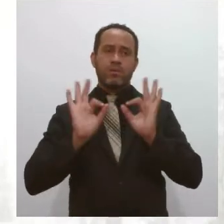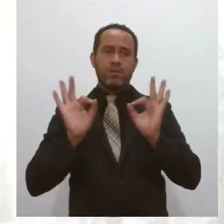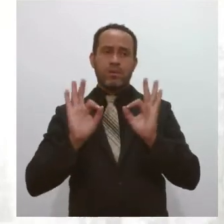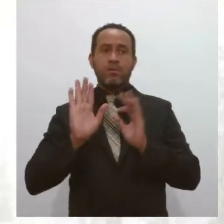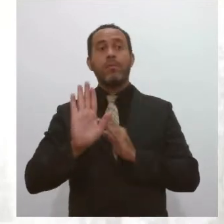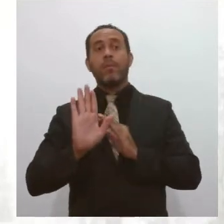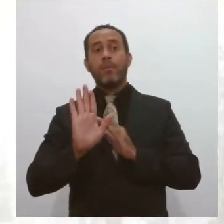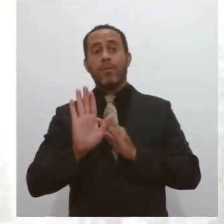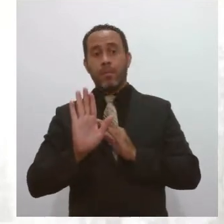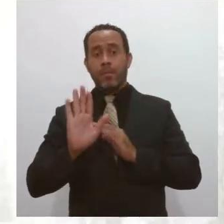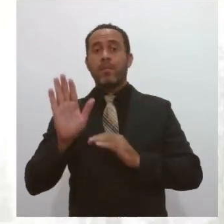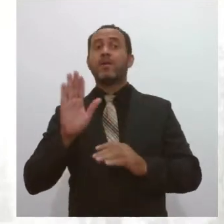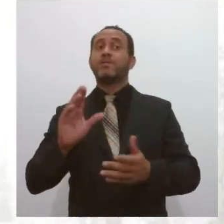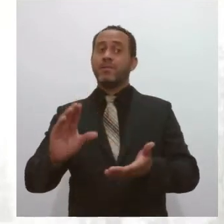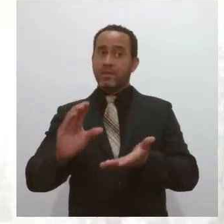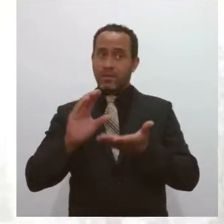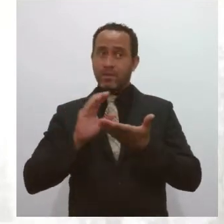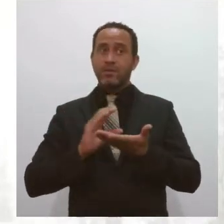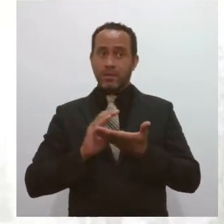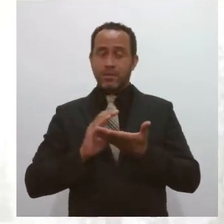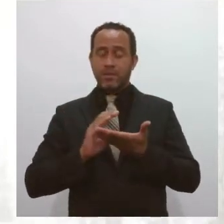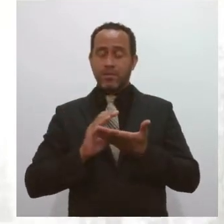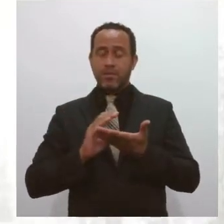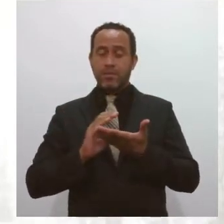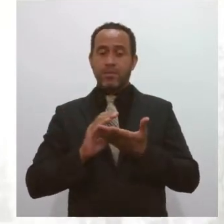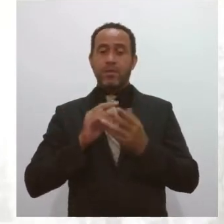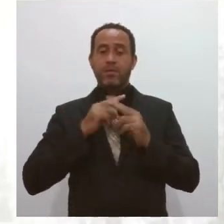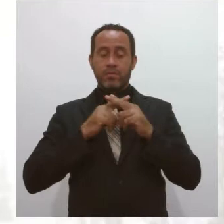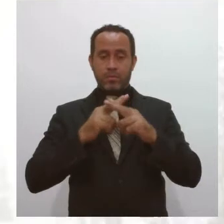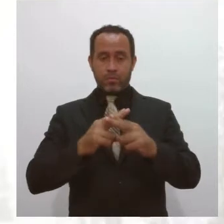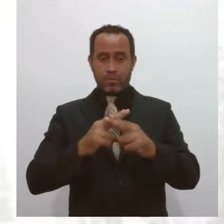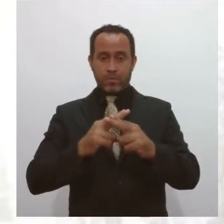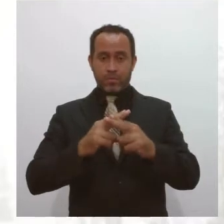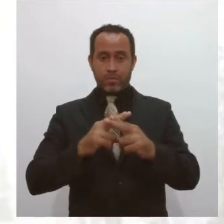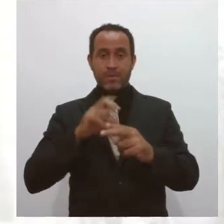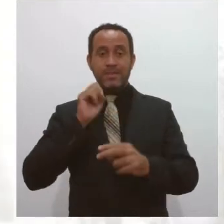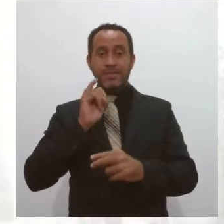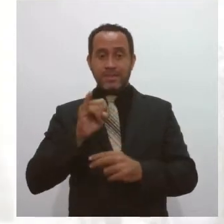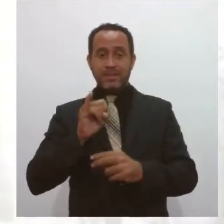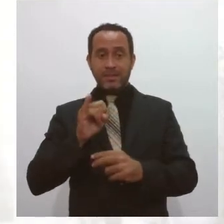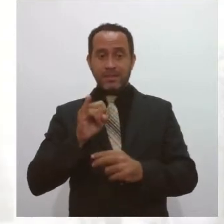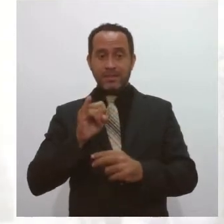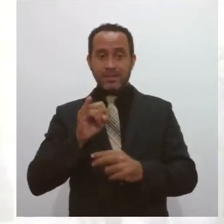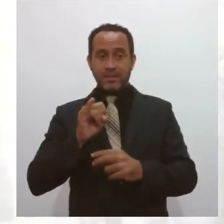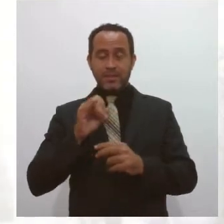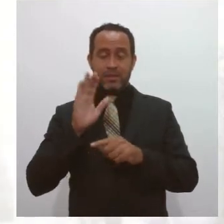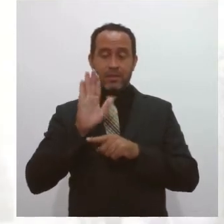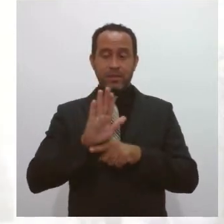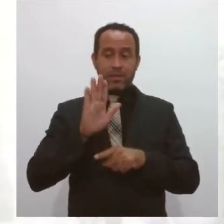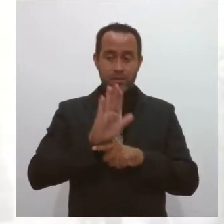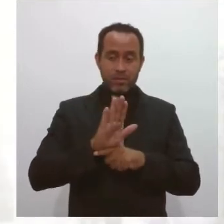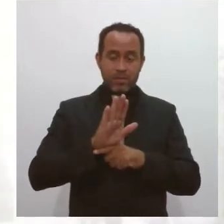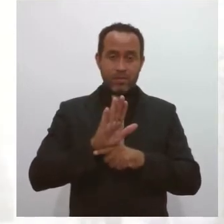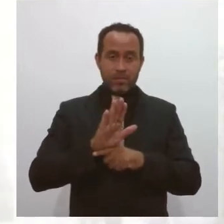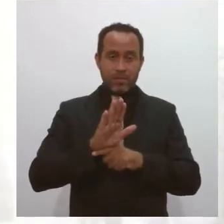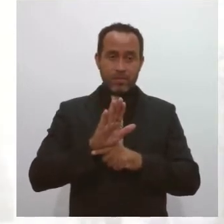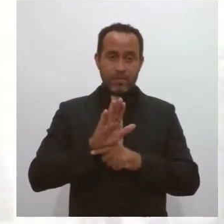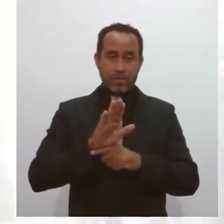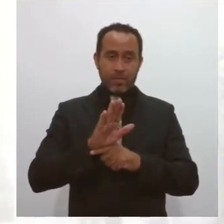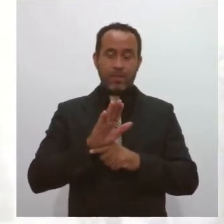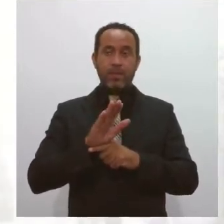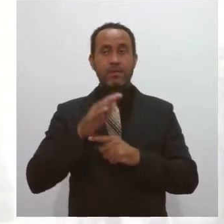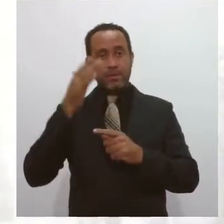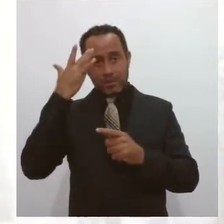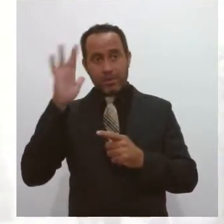cuidado para quem recebeu o benefício emergencial é que se o contribuinte recebeu indevidamente,